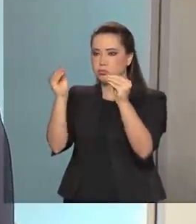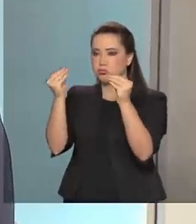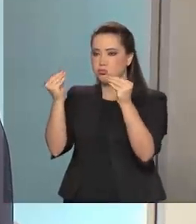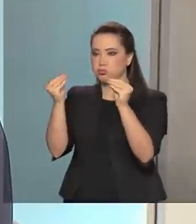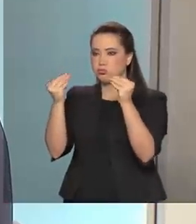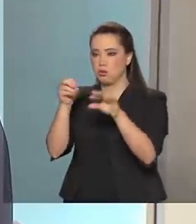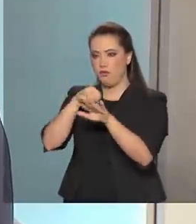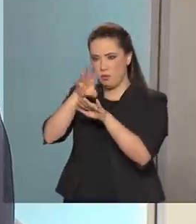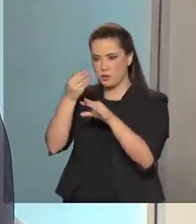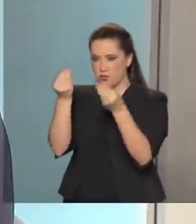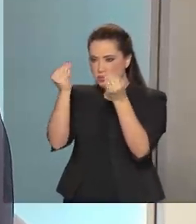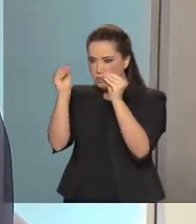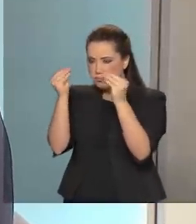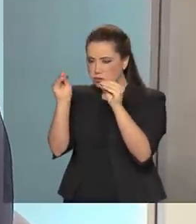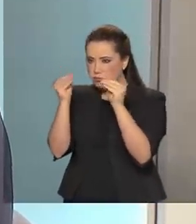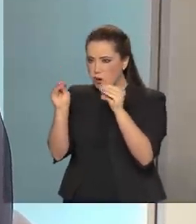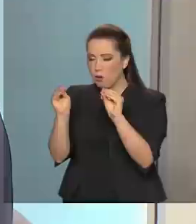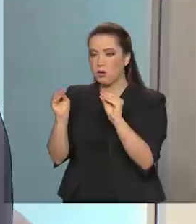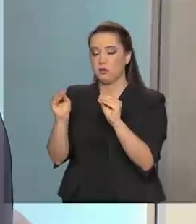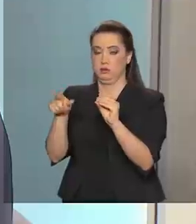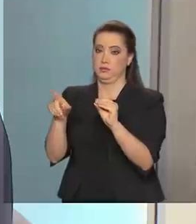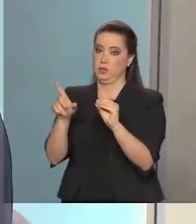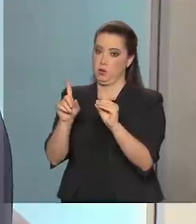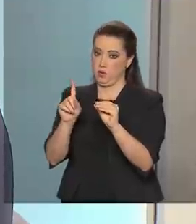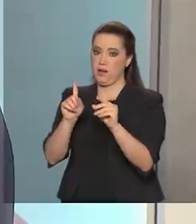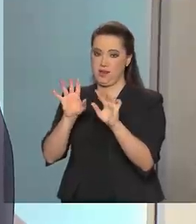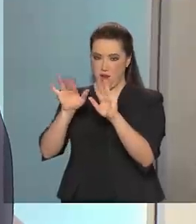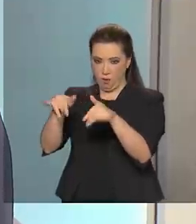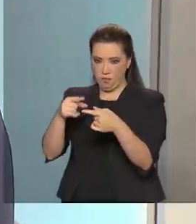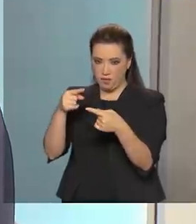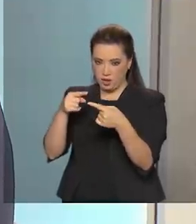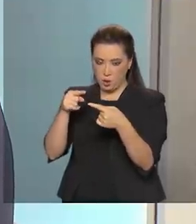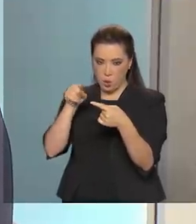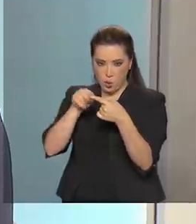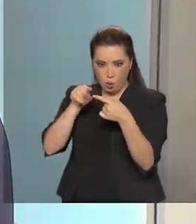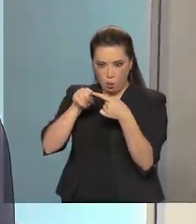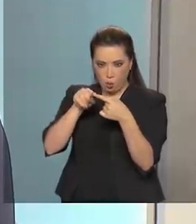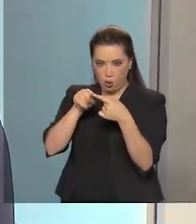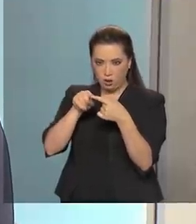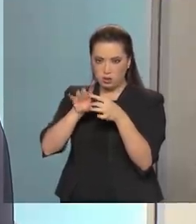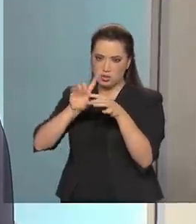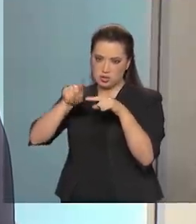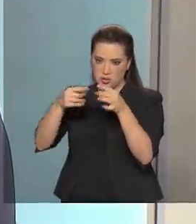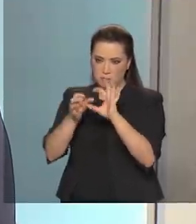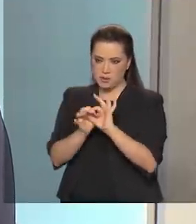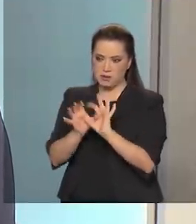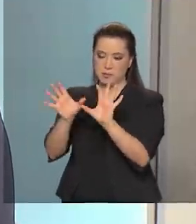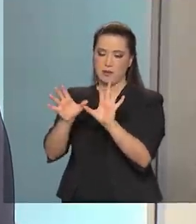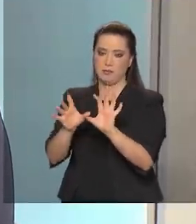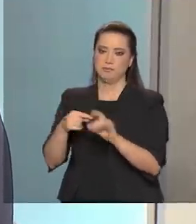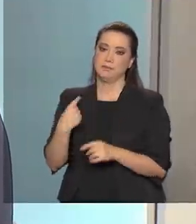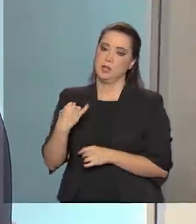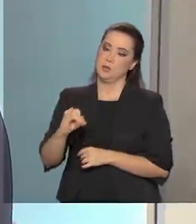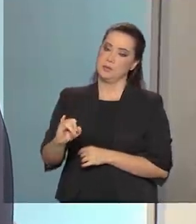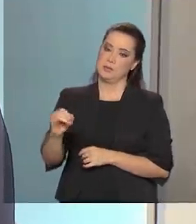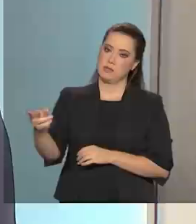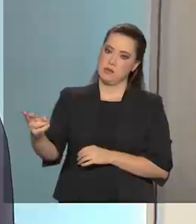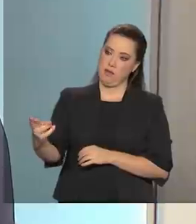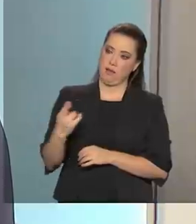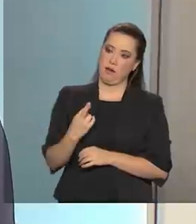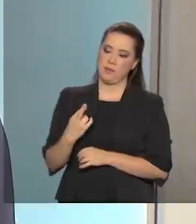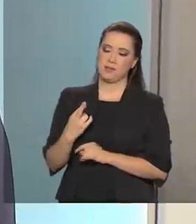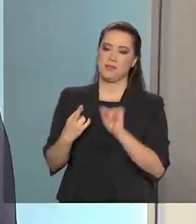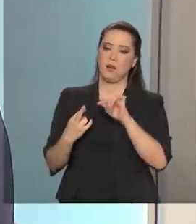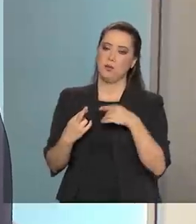Então, isto é importante e é o que nós temos atuado. Então, quando chega alguma denúncia, nós vamos